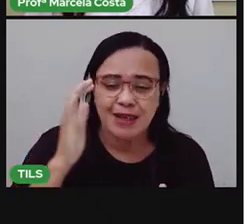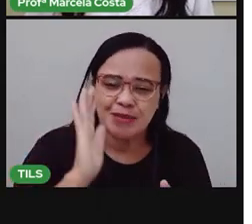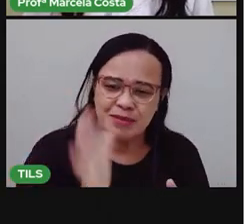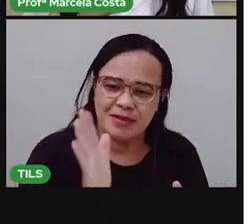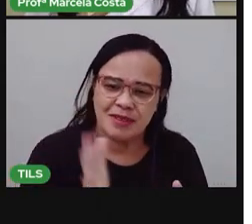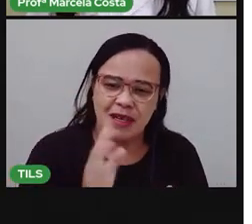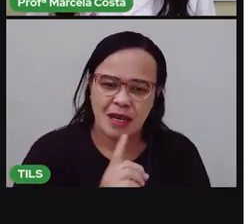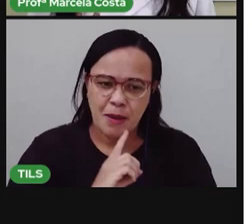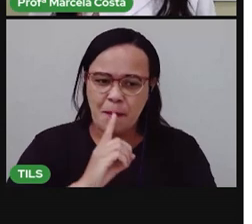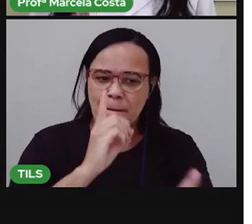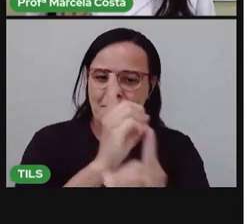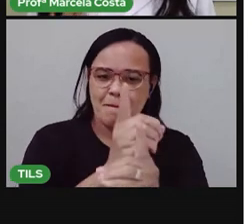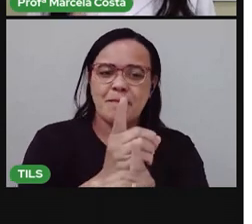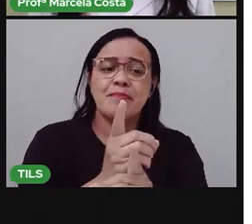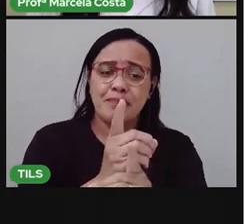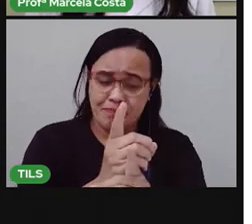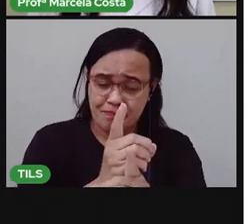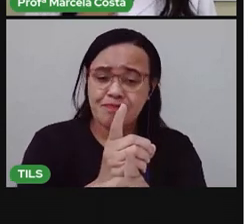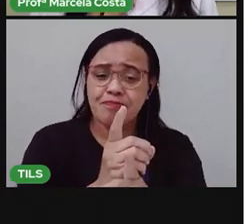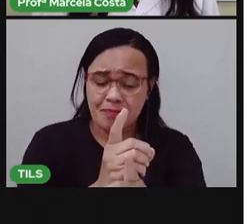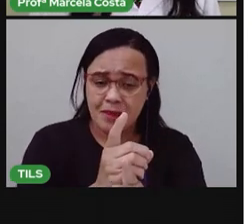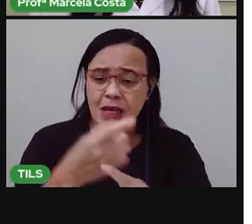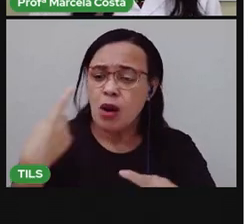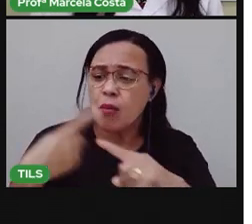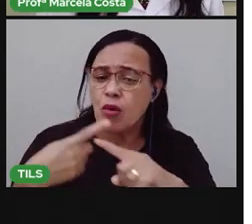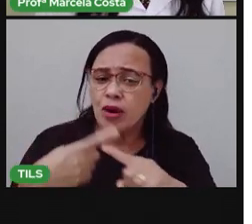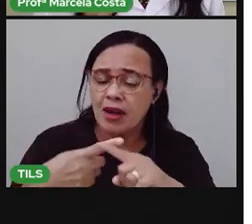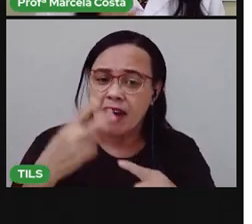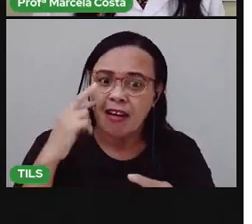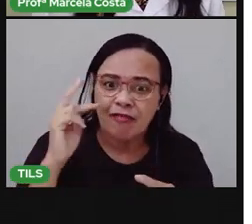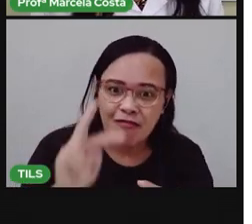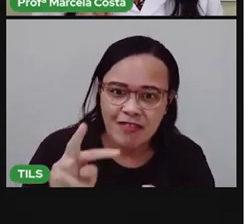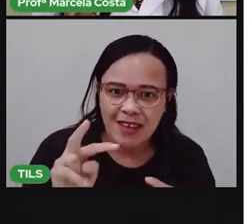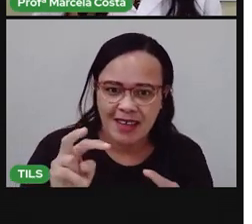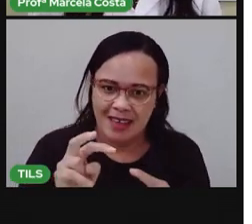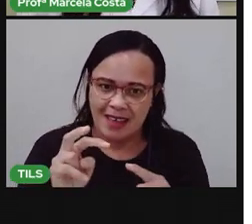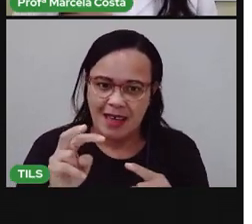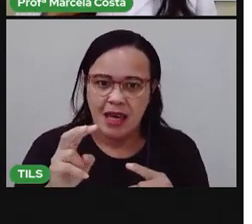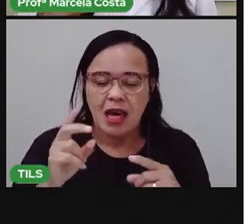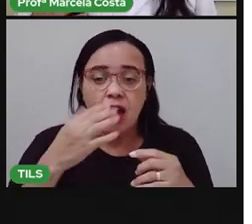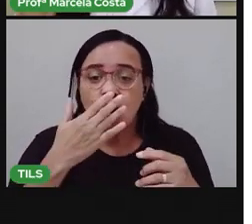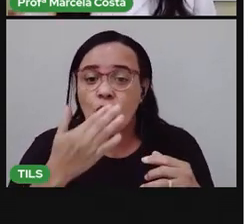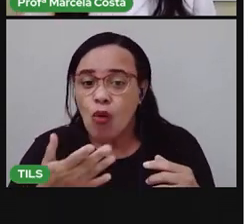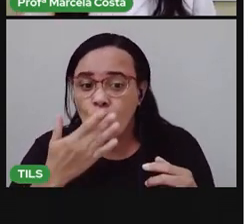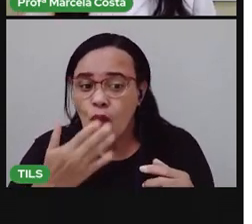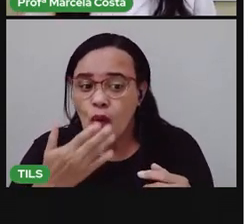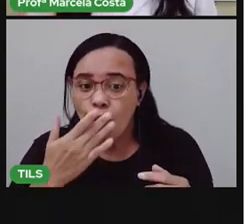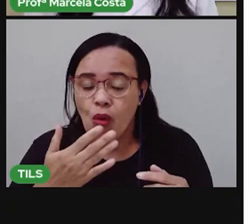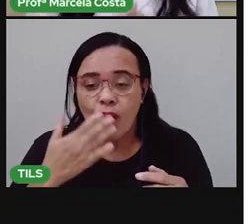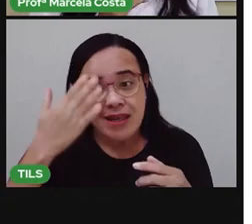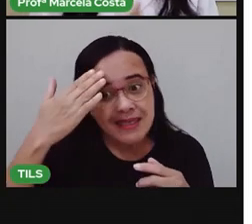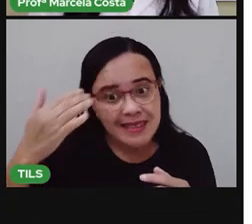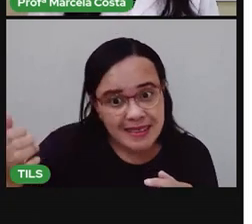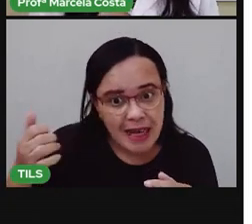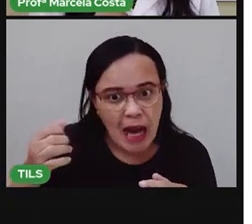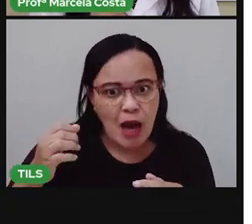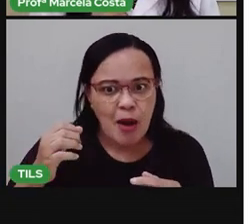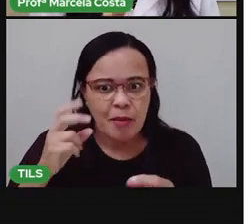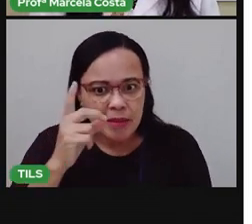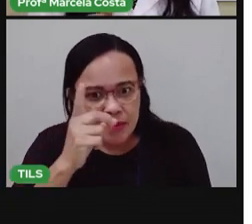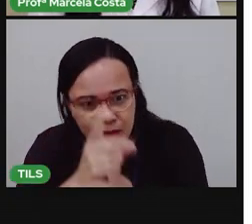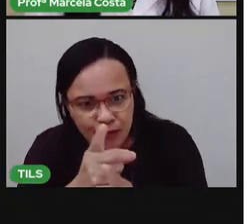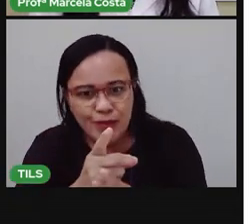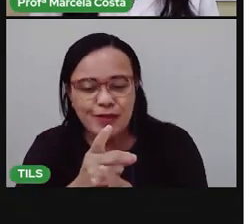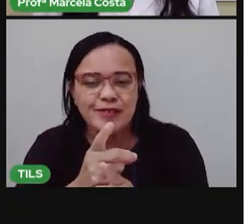Você já sabe que está comunicando que produto é aquele. Embora você ainda não saiba ler, não saiba ler